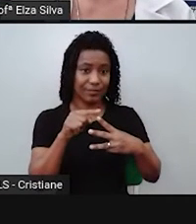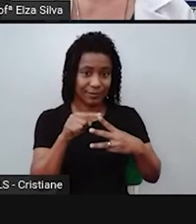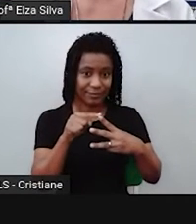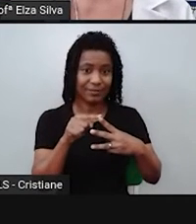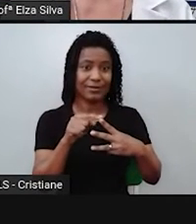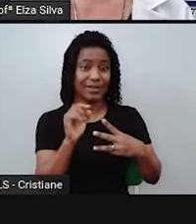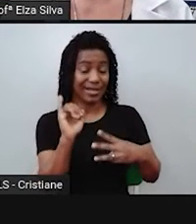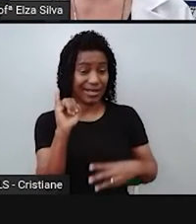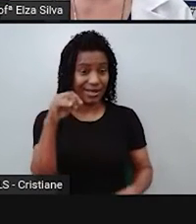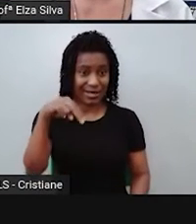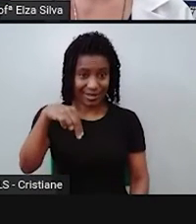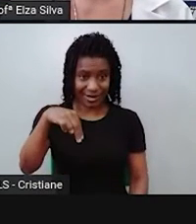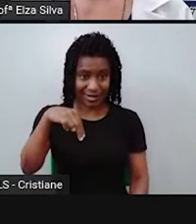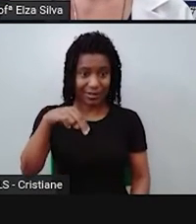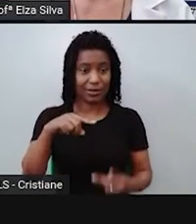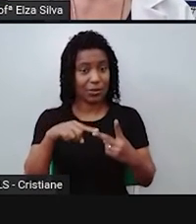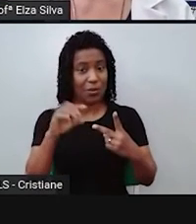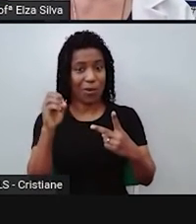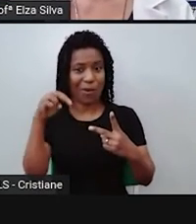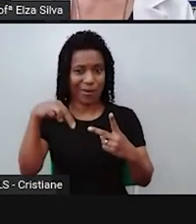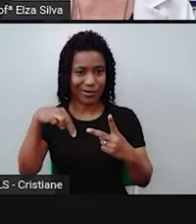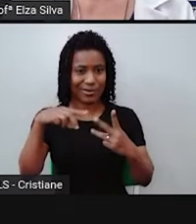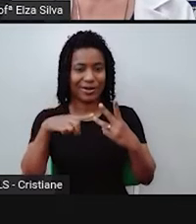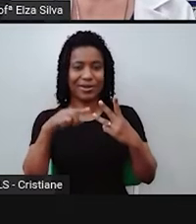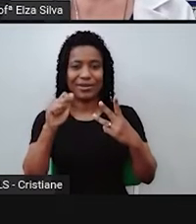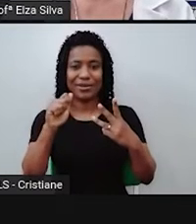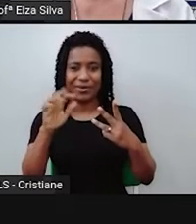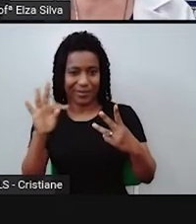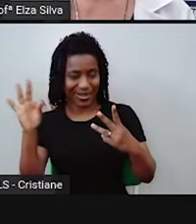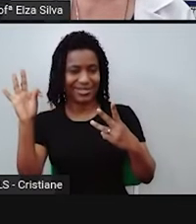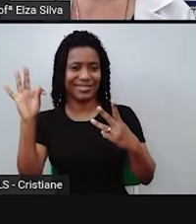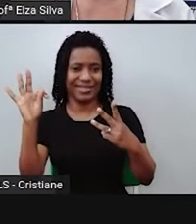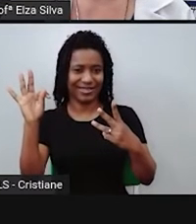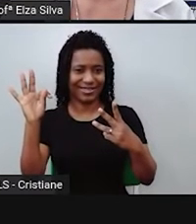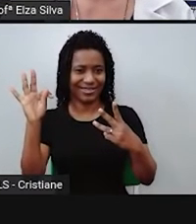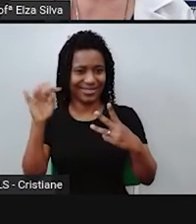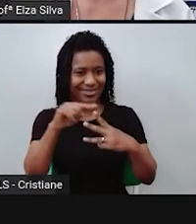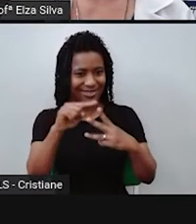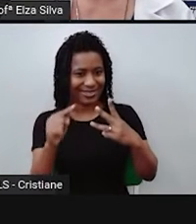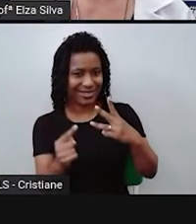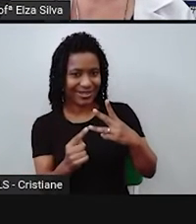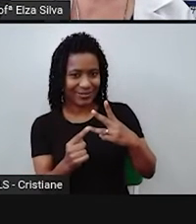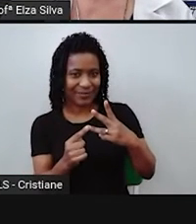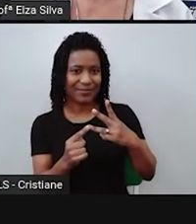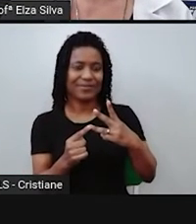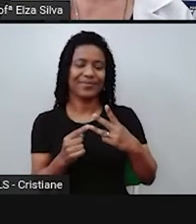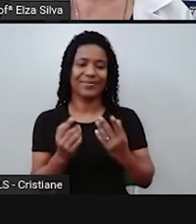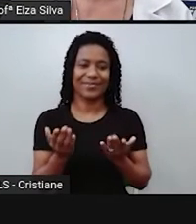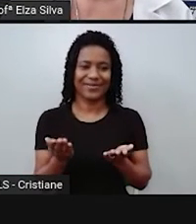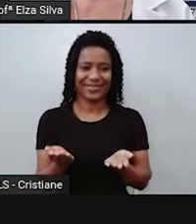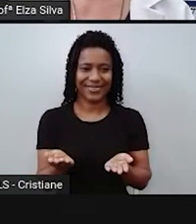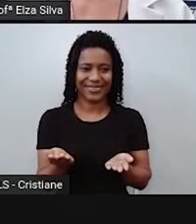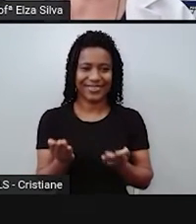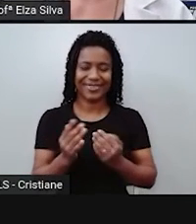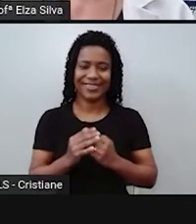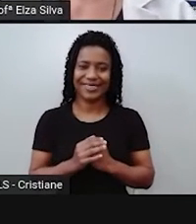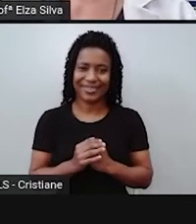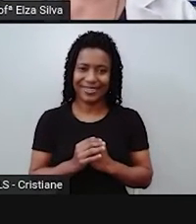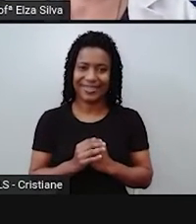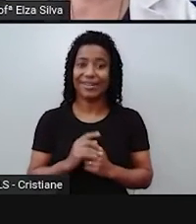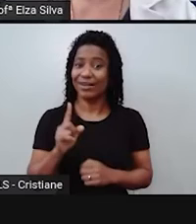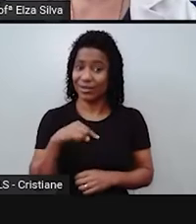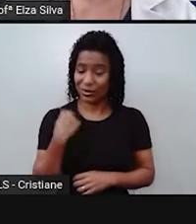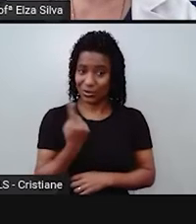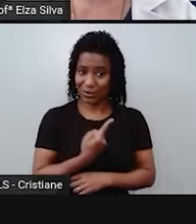on, at. We use in with years, decades and centuries. Então, nós